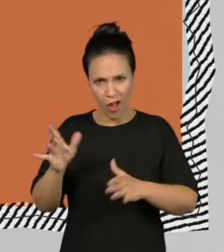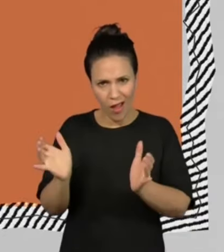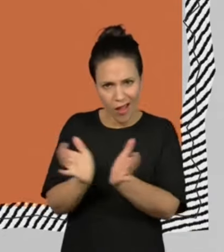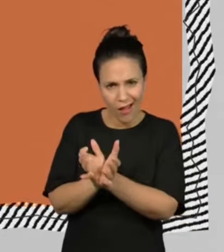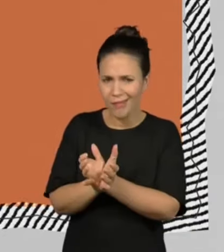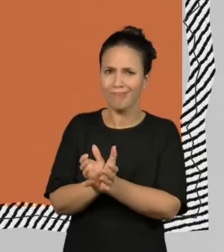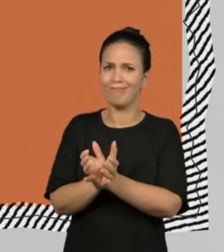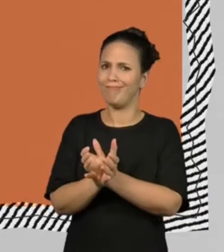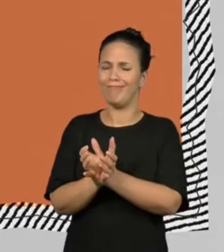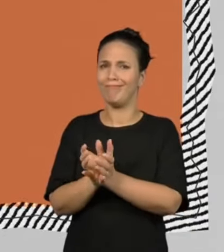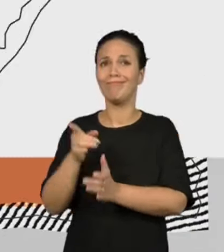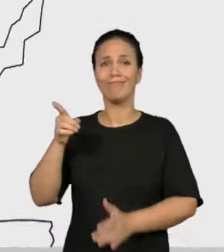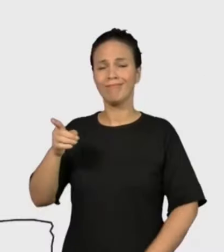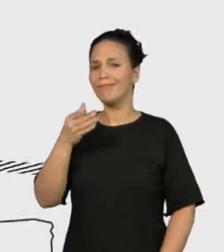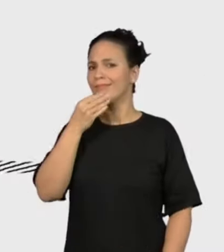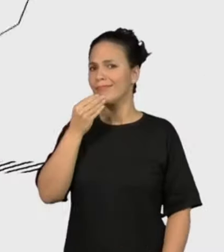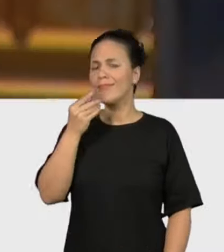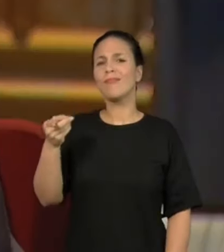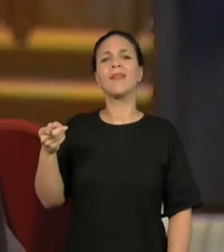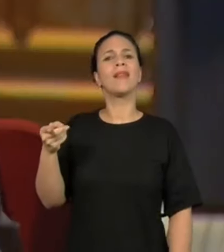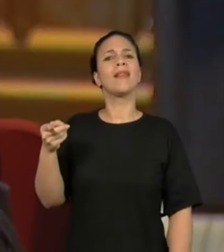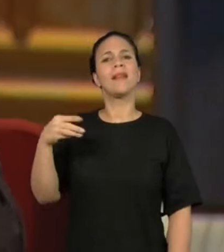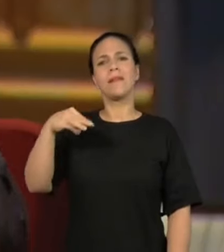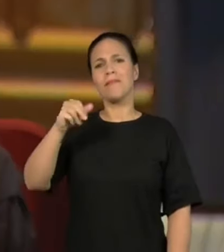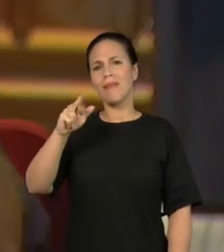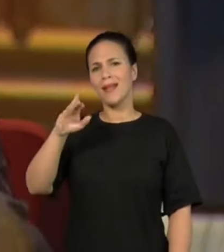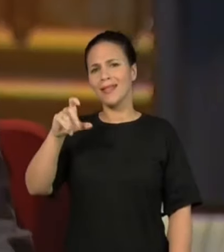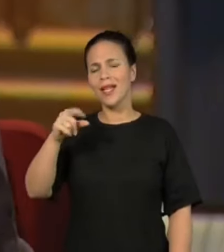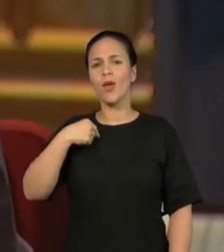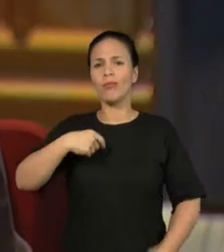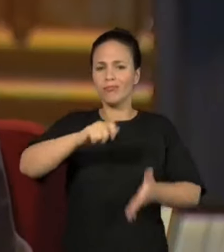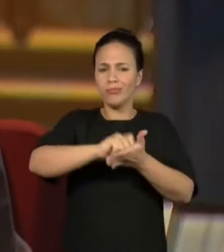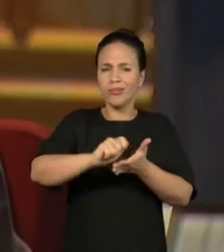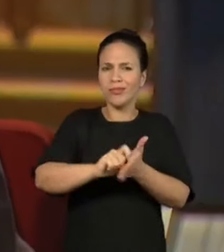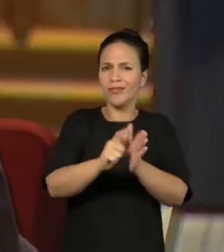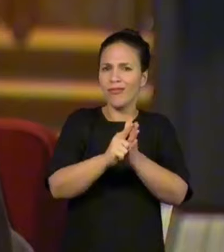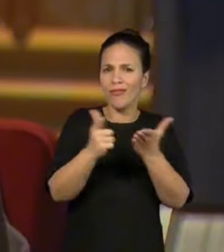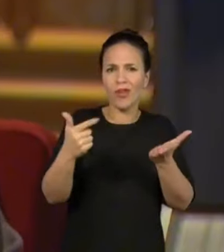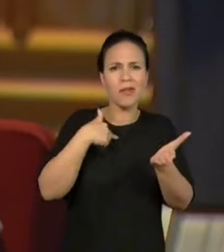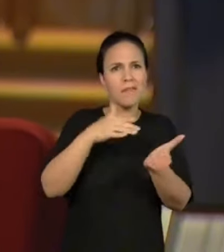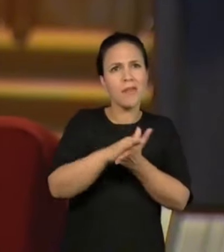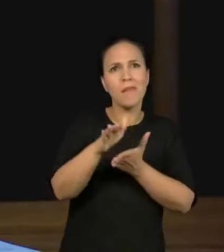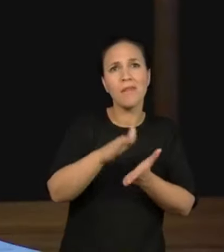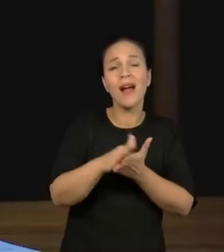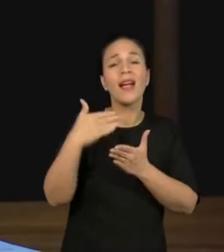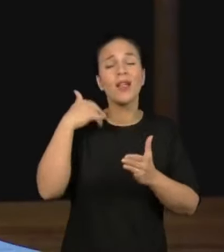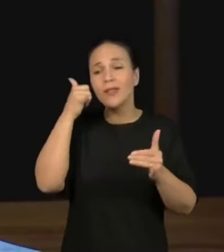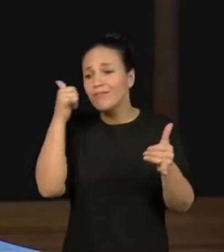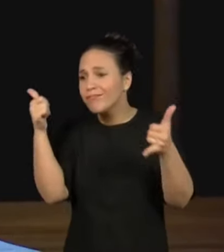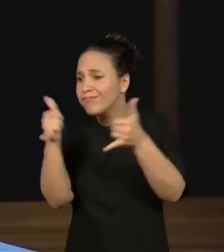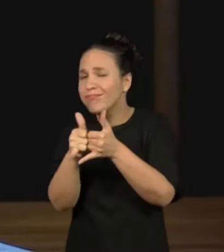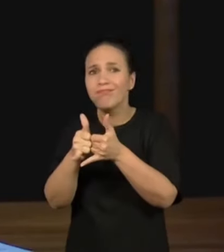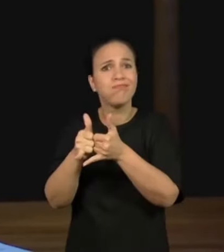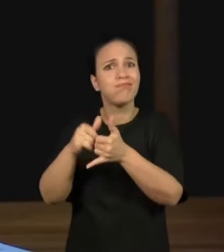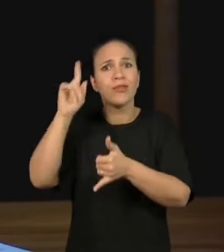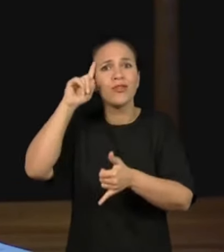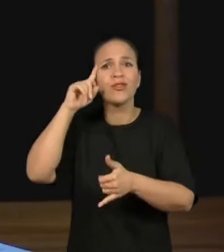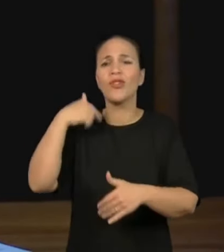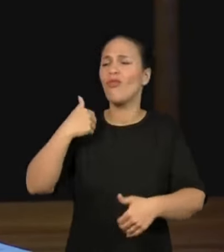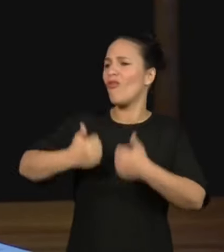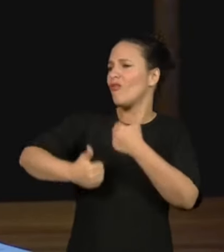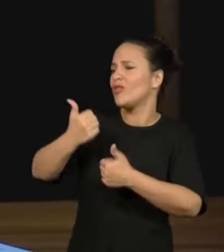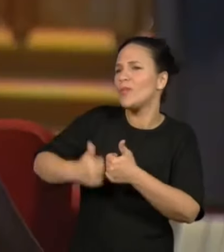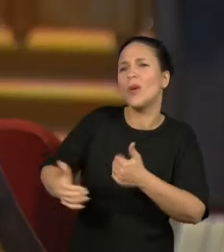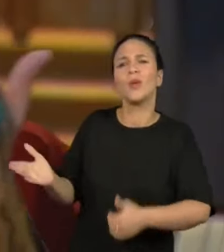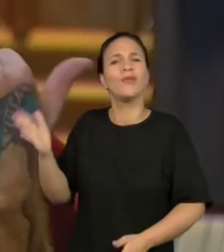banda. Com o Marcelo eu escrevi na Folha, escrevi em jornal. O Marcelo era o cara que ligava todos os... Programa de futebol. Programa de